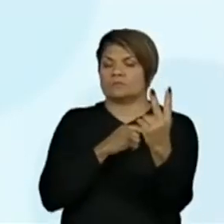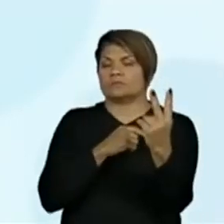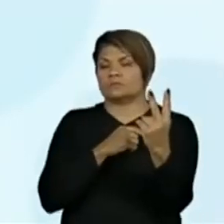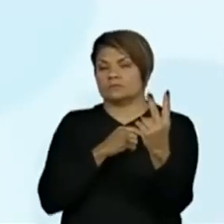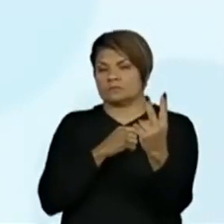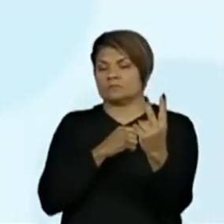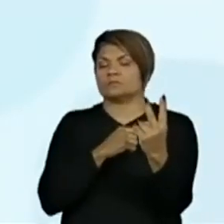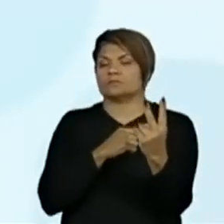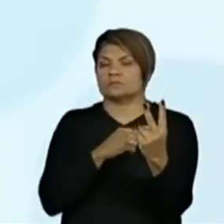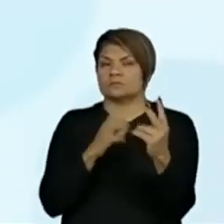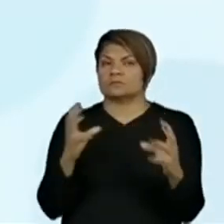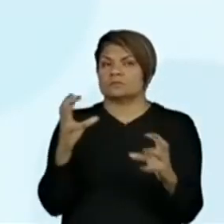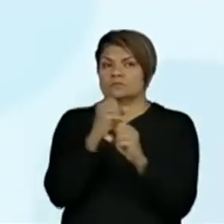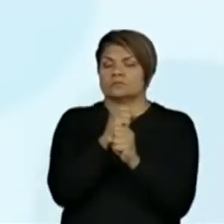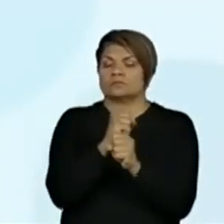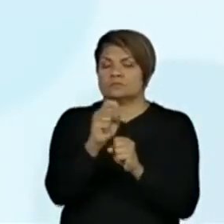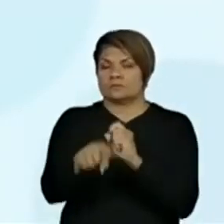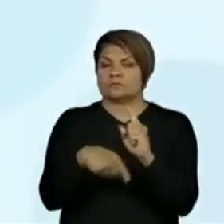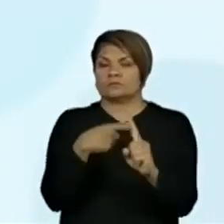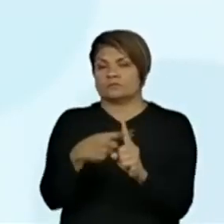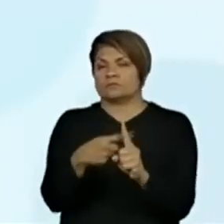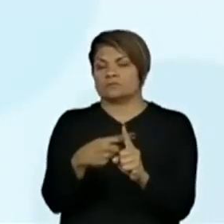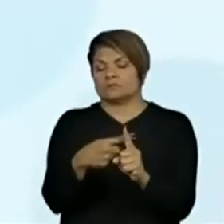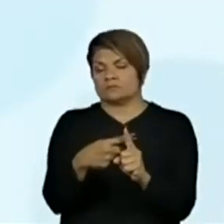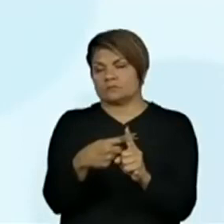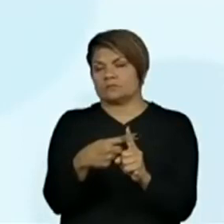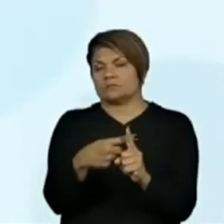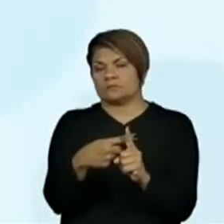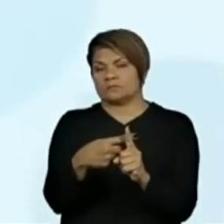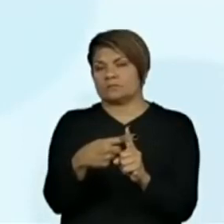Então, vamos lá. Vamos somar esses dois valores aqui desse lado.